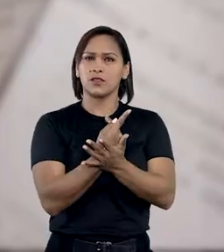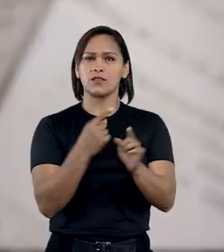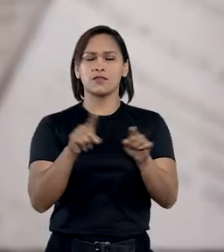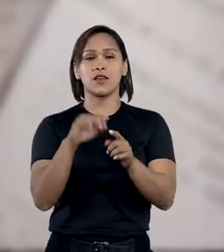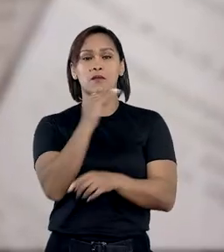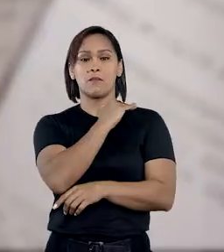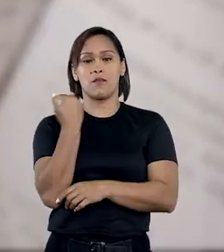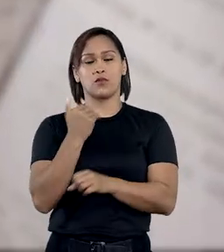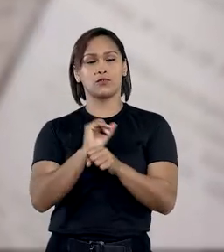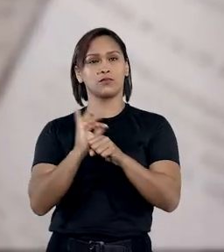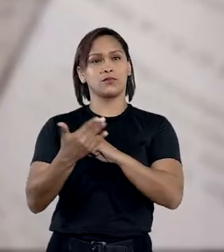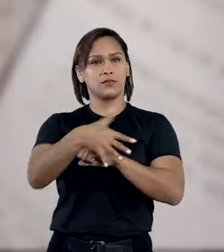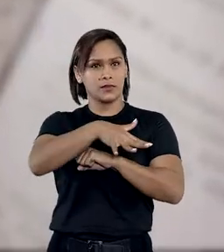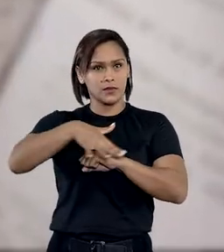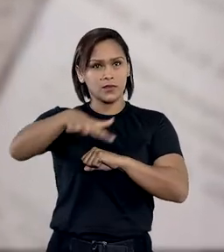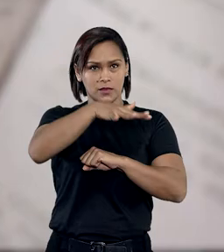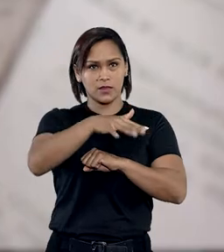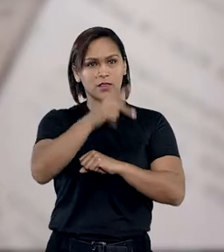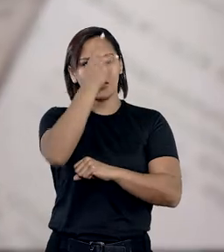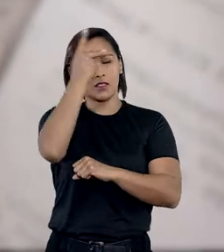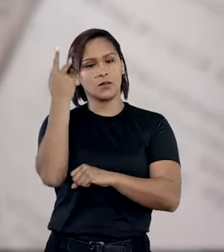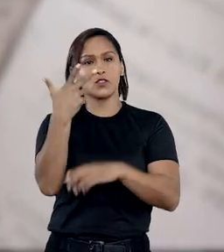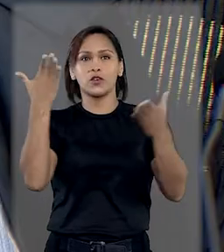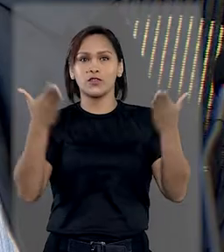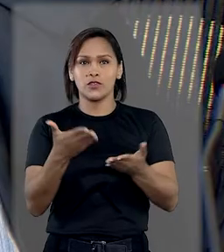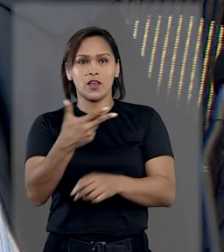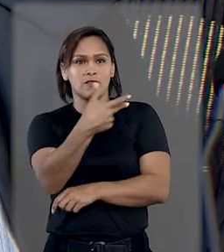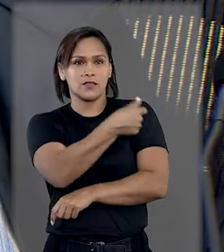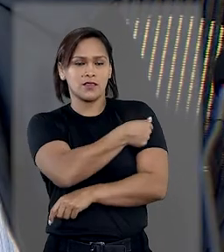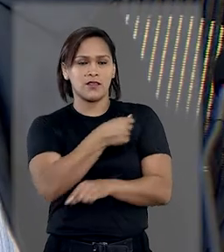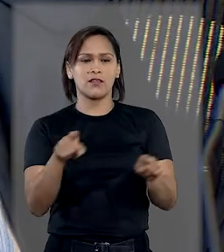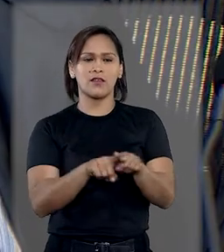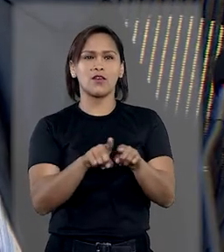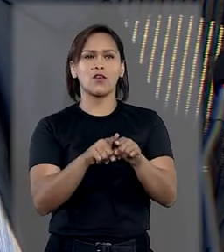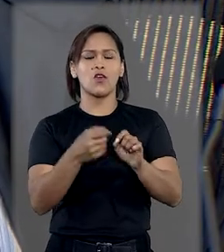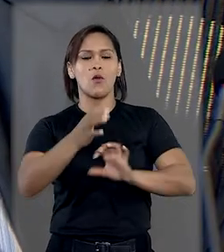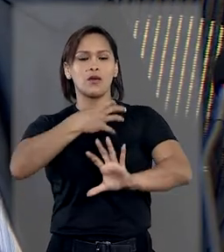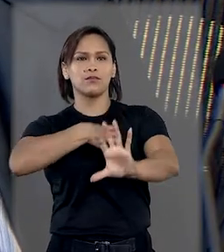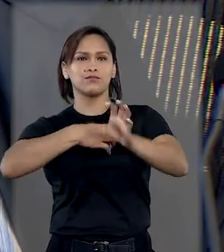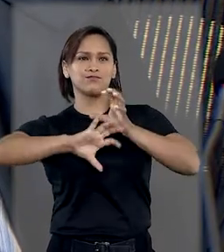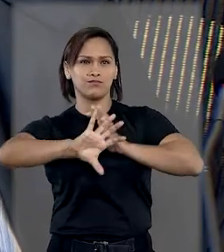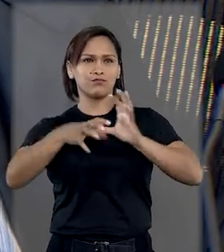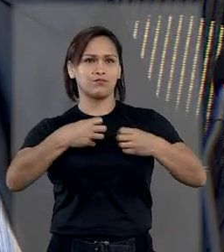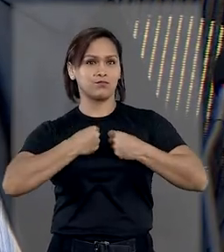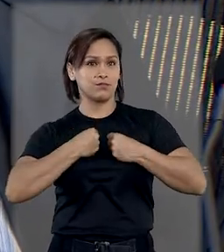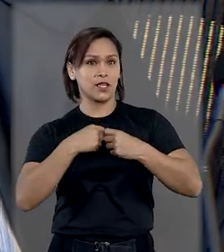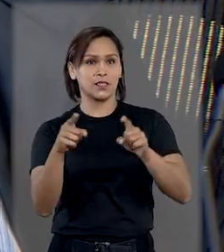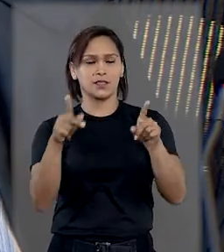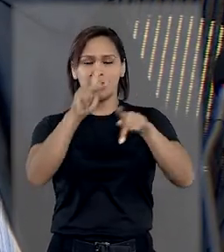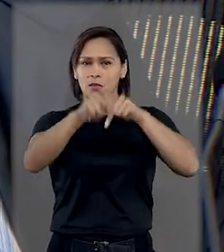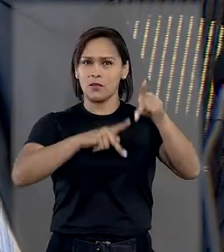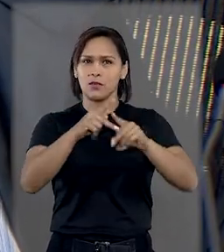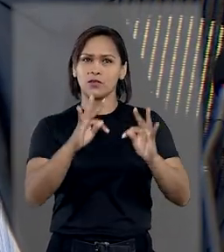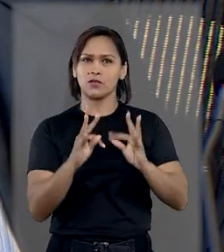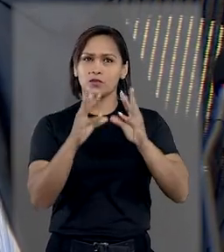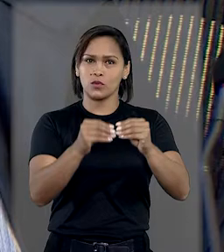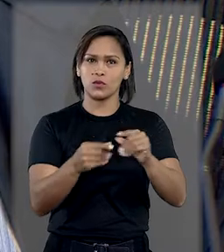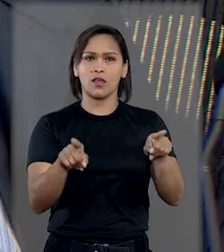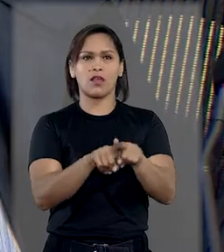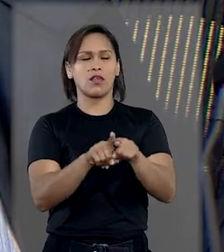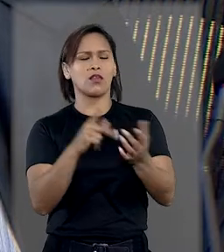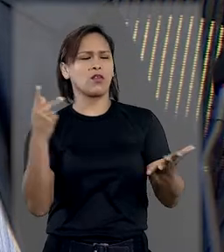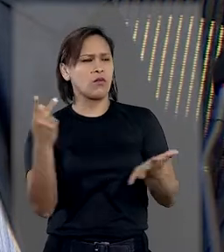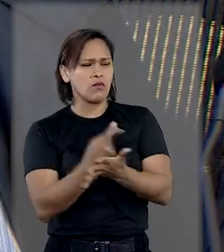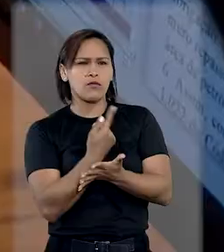ocorrência de casos e óbitos pela covid-19 nos indivíduos vacinados quanto a transmissibilidade da doença na população em geral